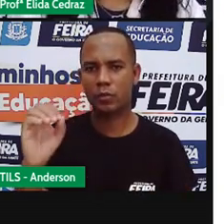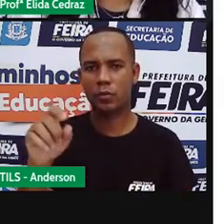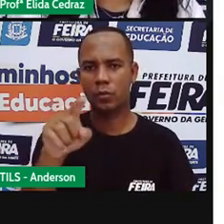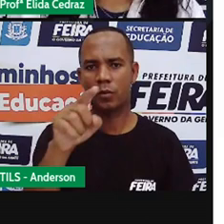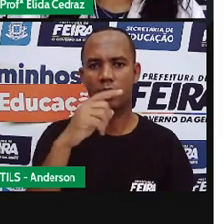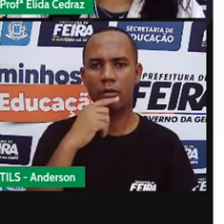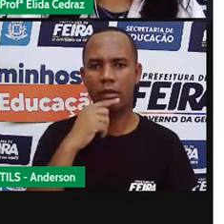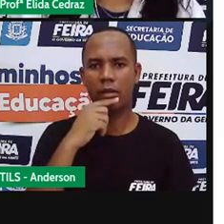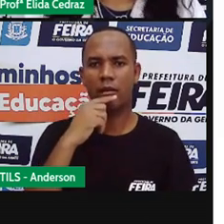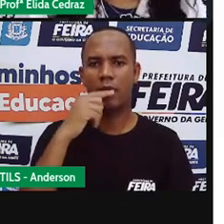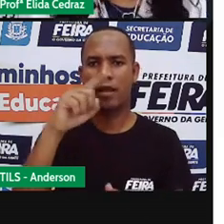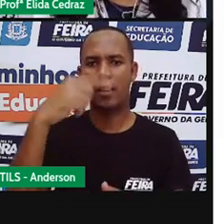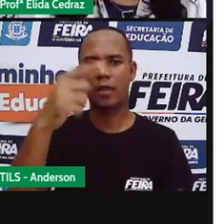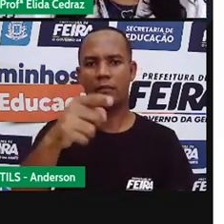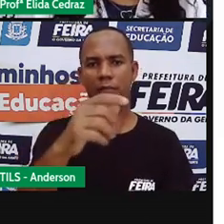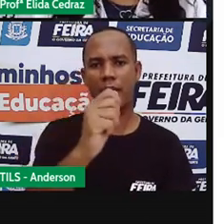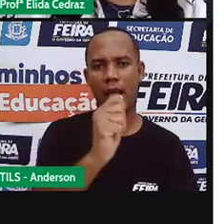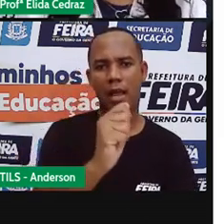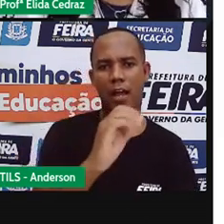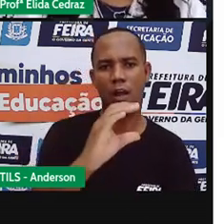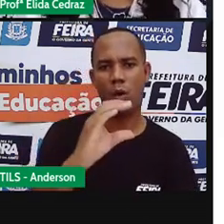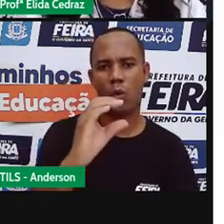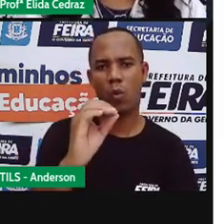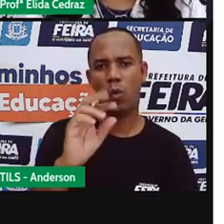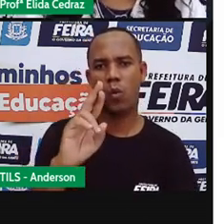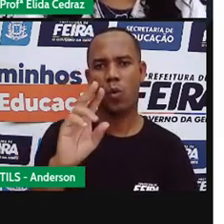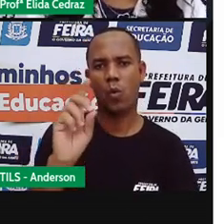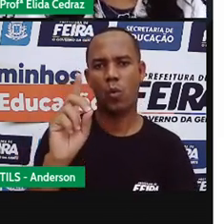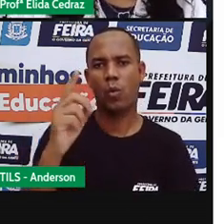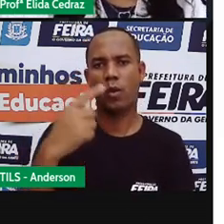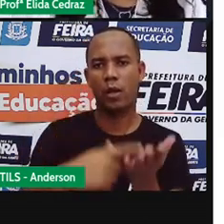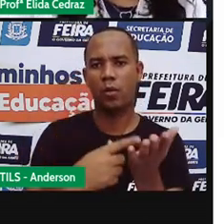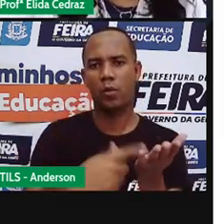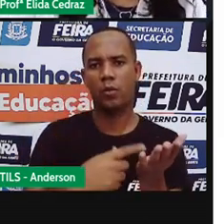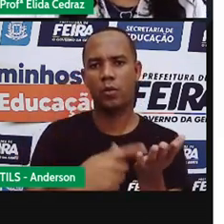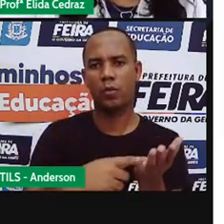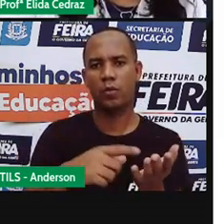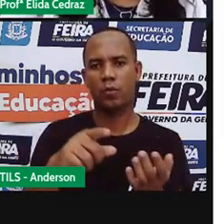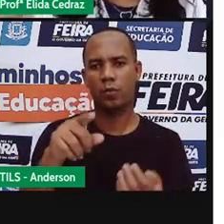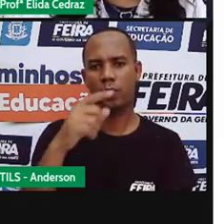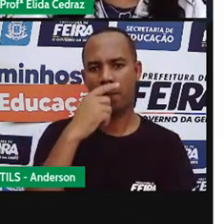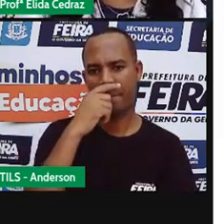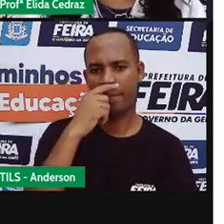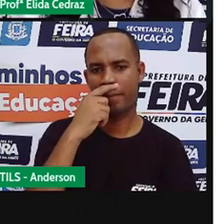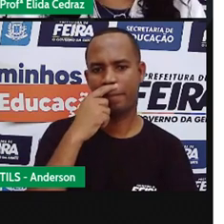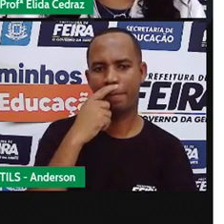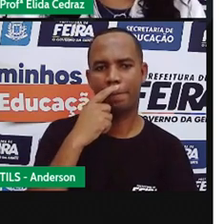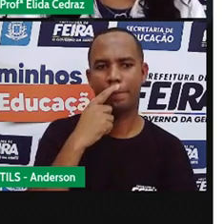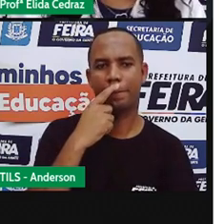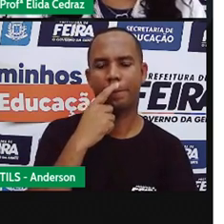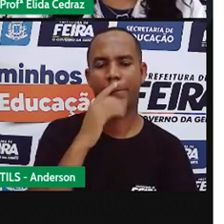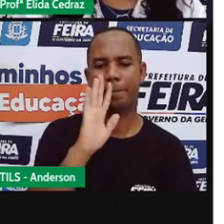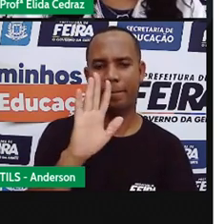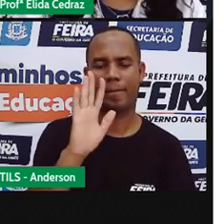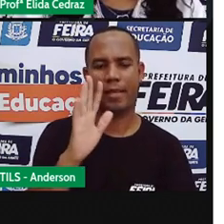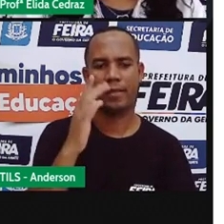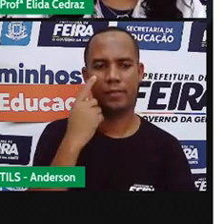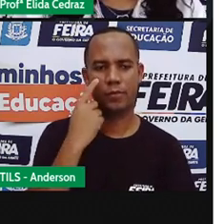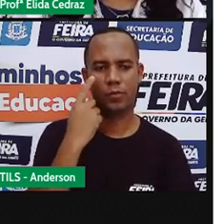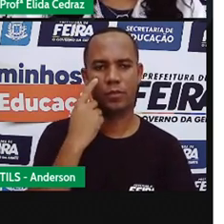entre elas? observa bem as palavras. Quem descobriu, escreve aí no bate-papo o que foi que descobriu.